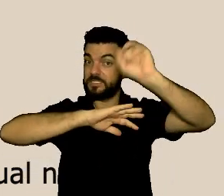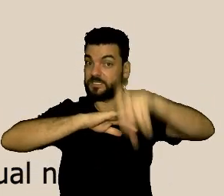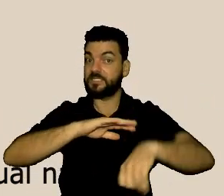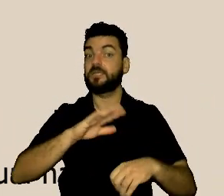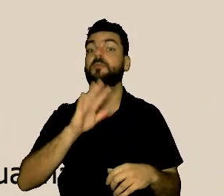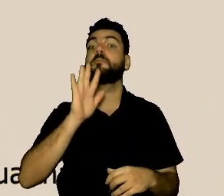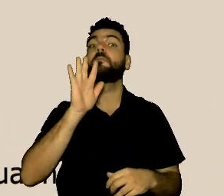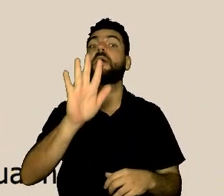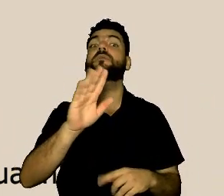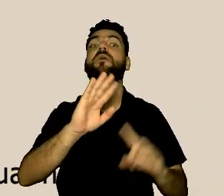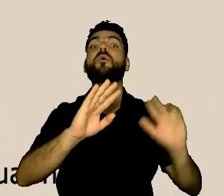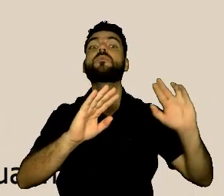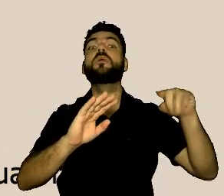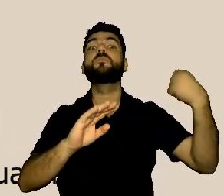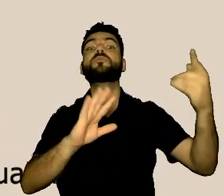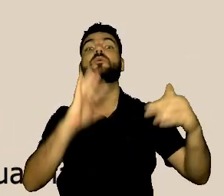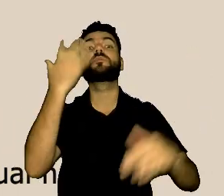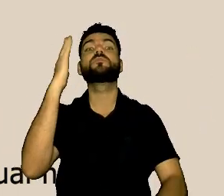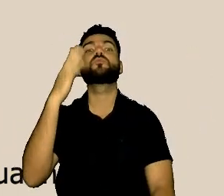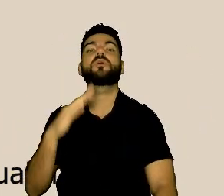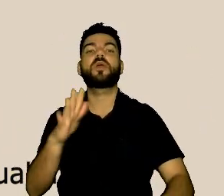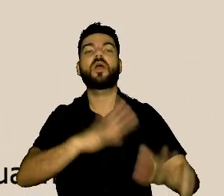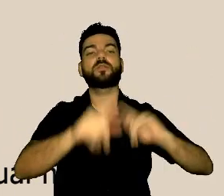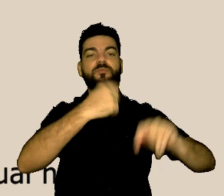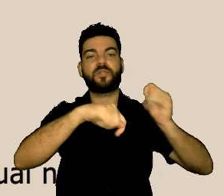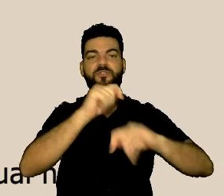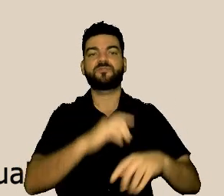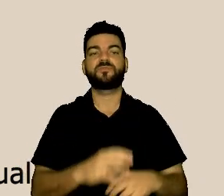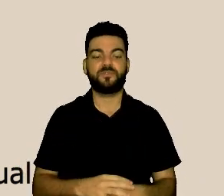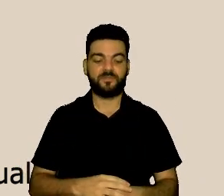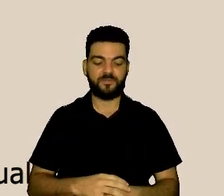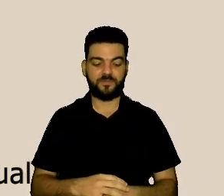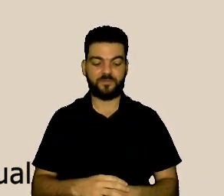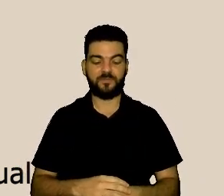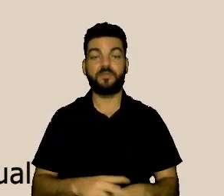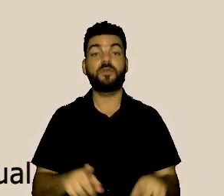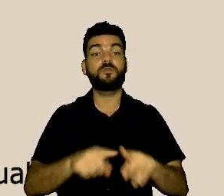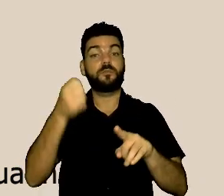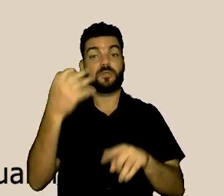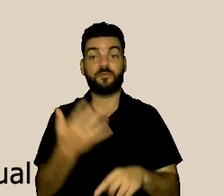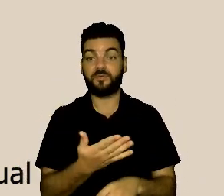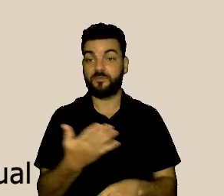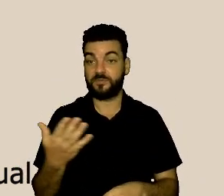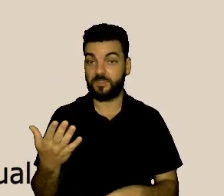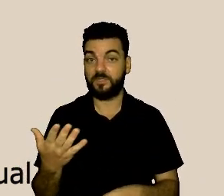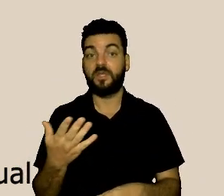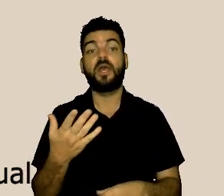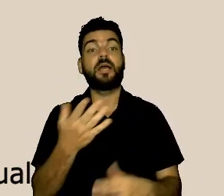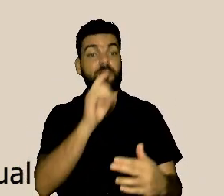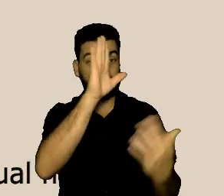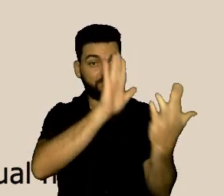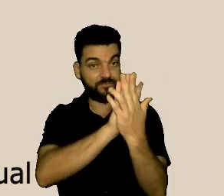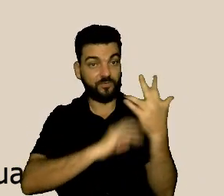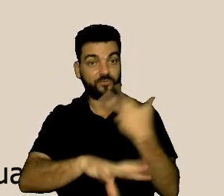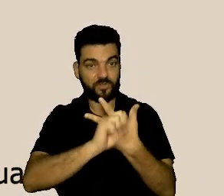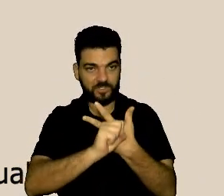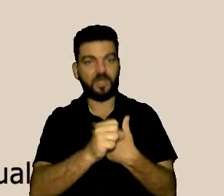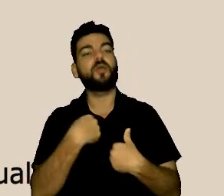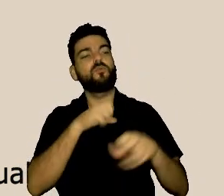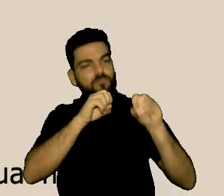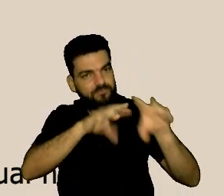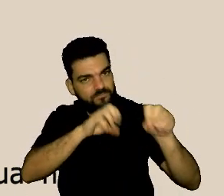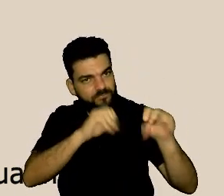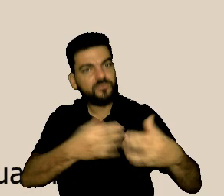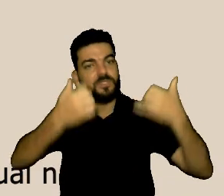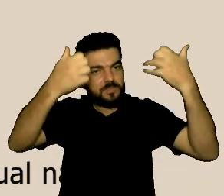E explicamos isso para a pessoa que ela poderá, inclusive, adotar outras ações além